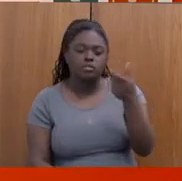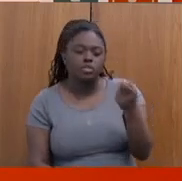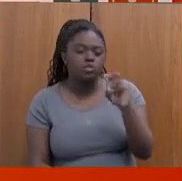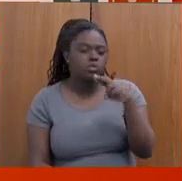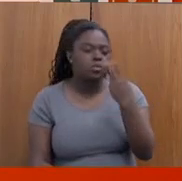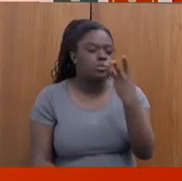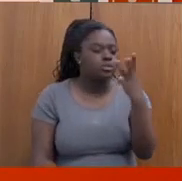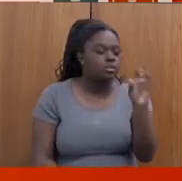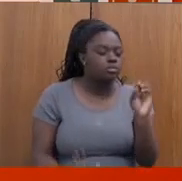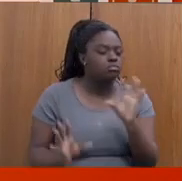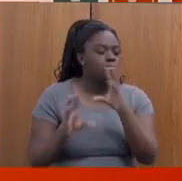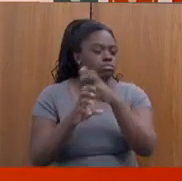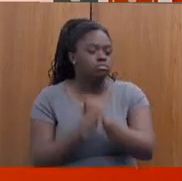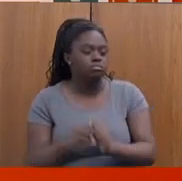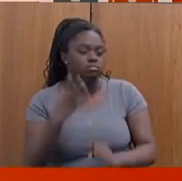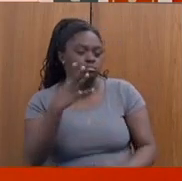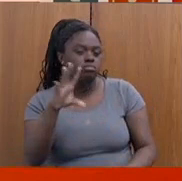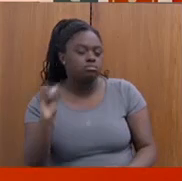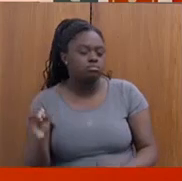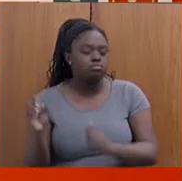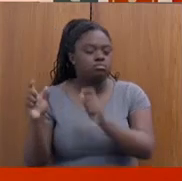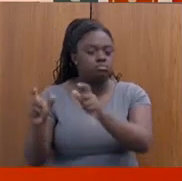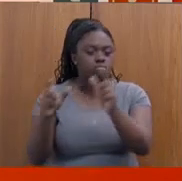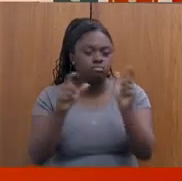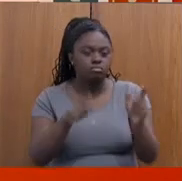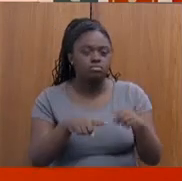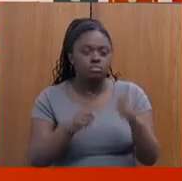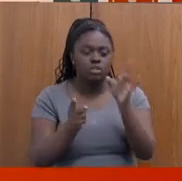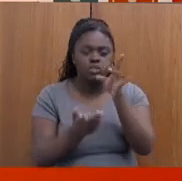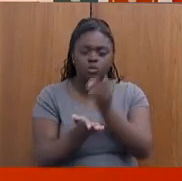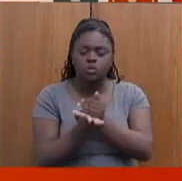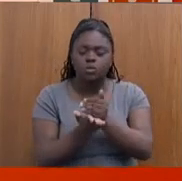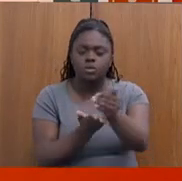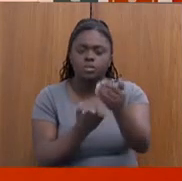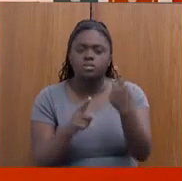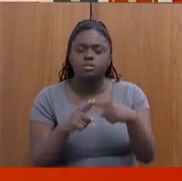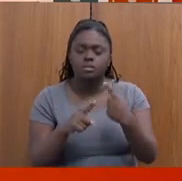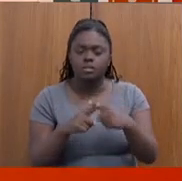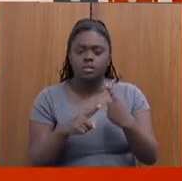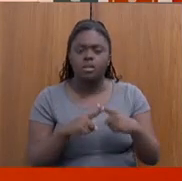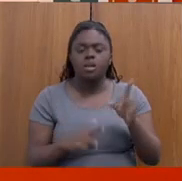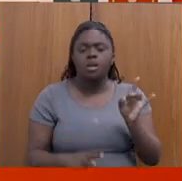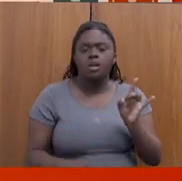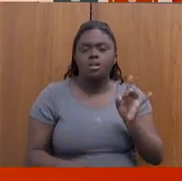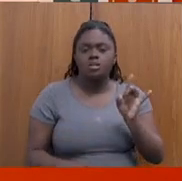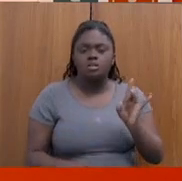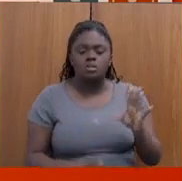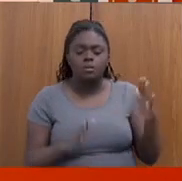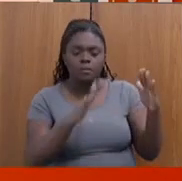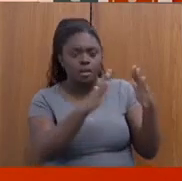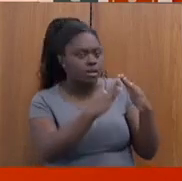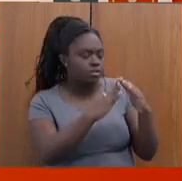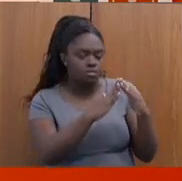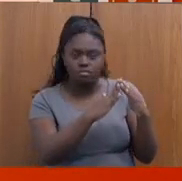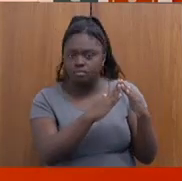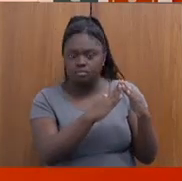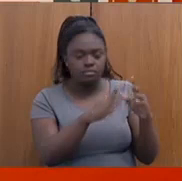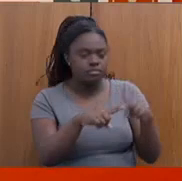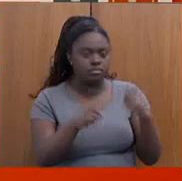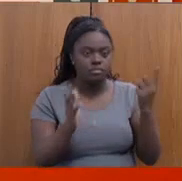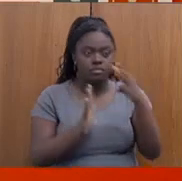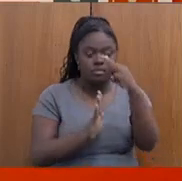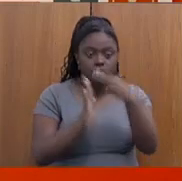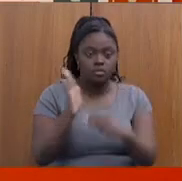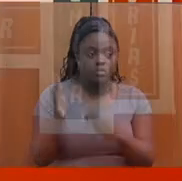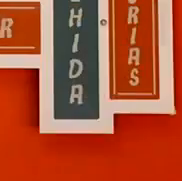vão ser 40. Mas isso ainda é um piloto, porque isso requer. Ele não é apenas uma casa, ele é uma metodologia